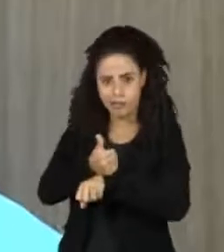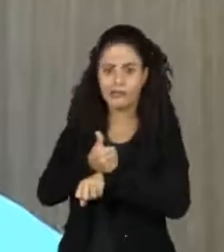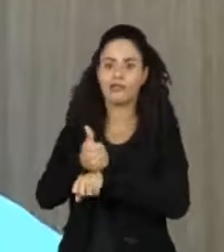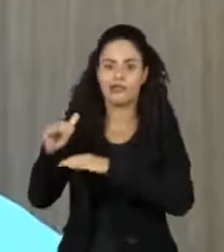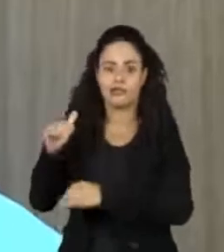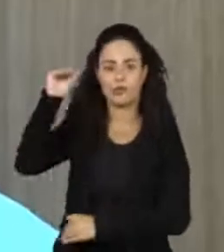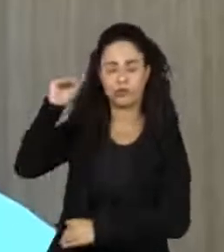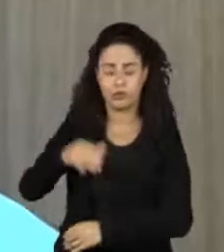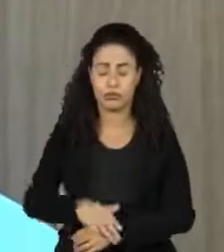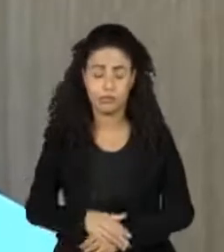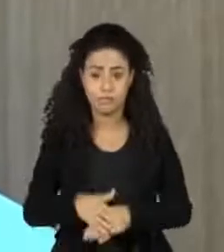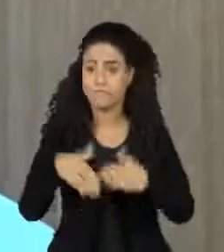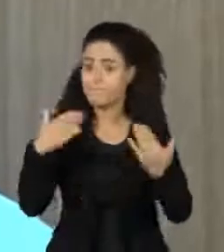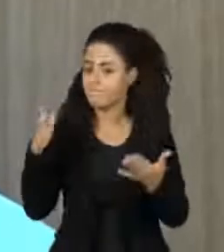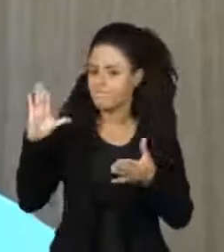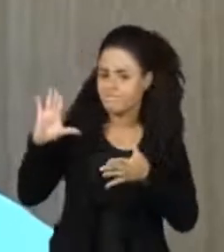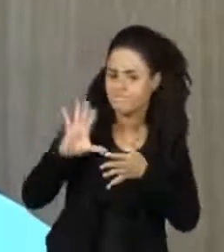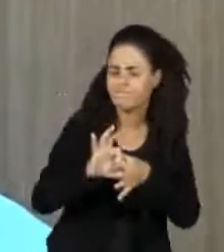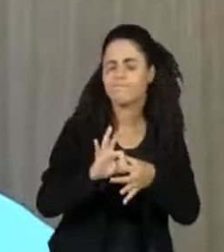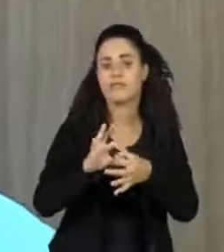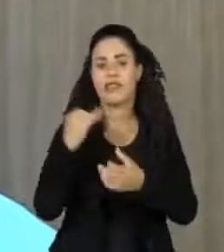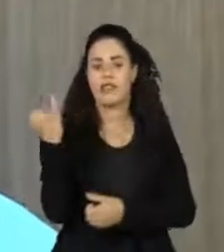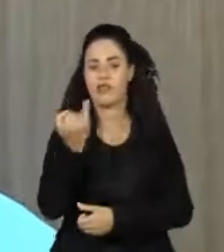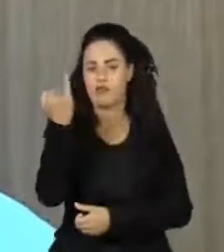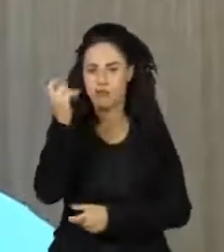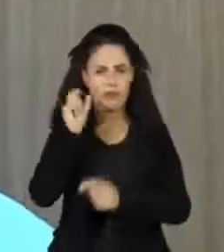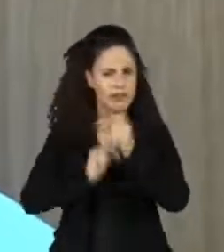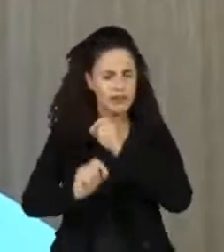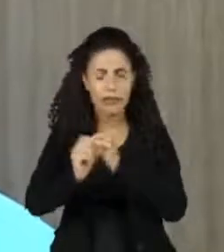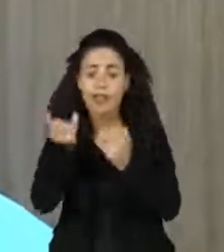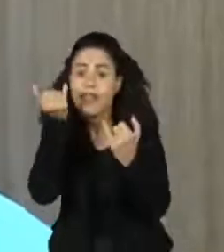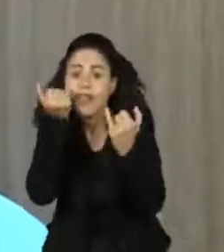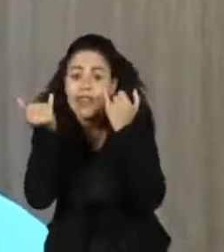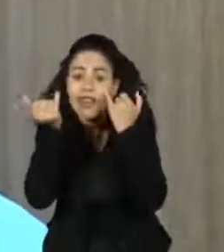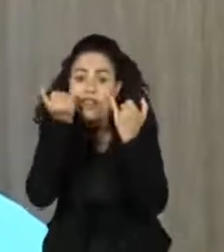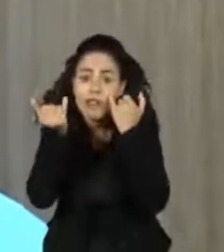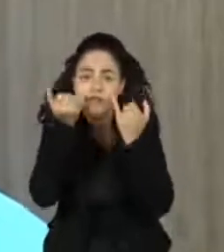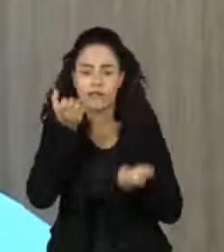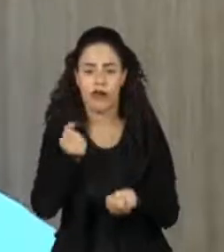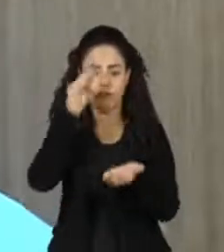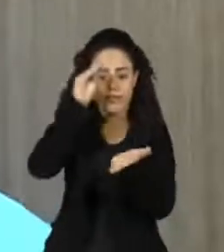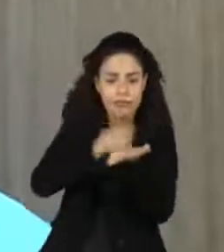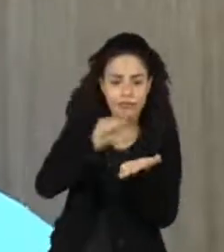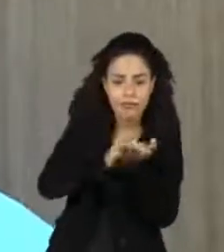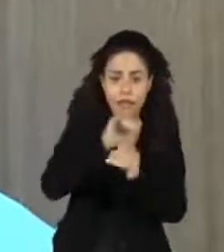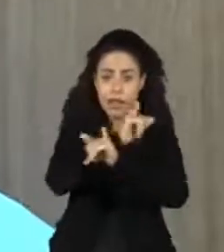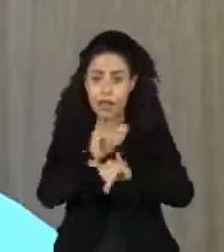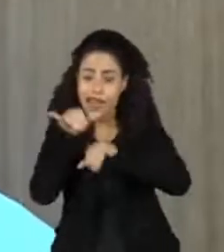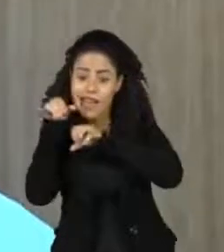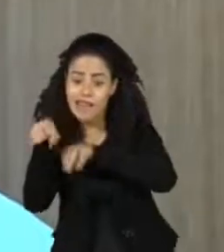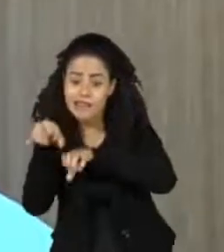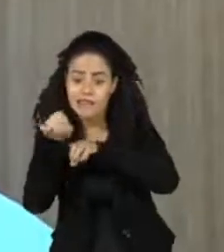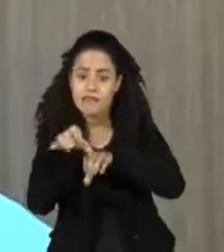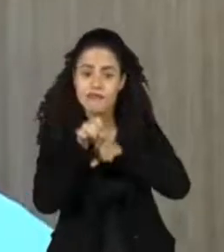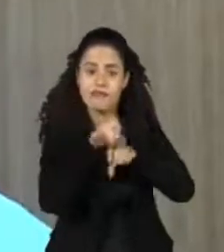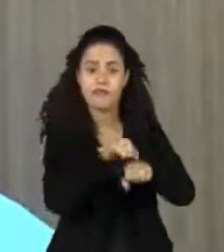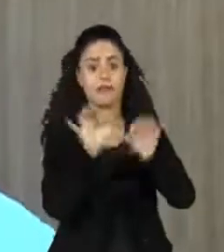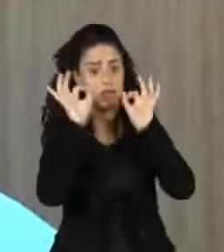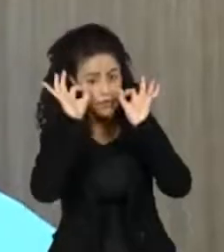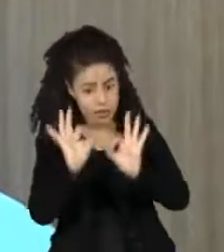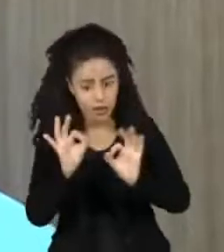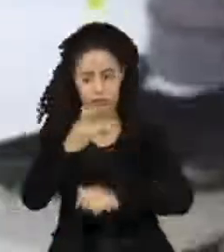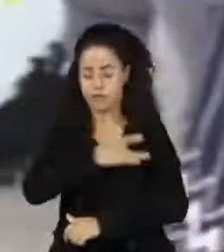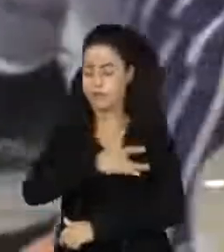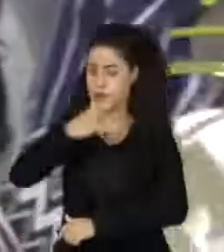vinculado à falta de acesso a serviços educativos, serviços de